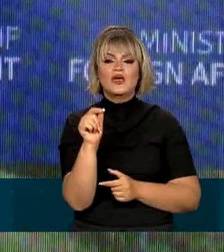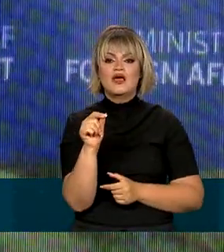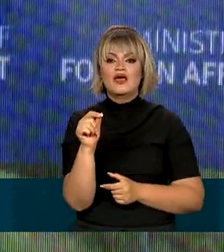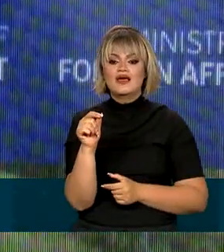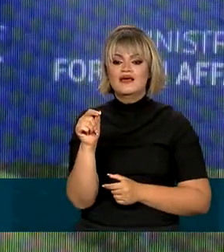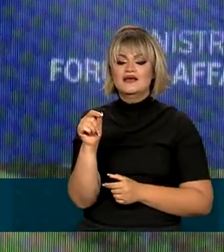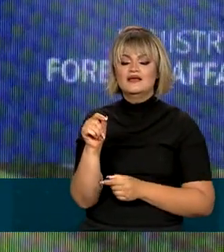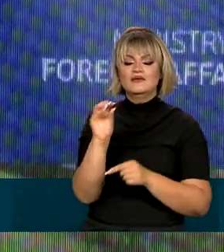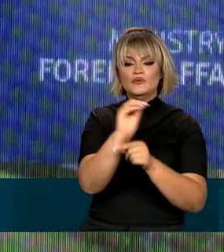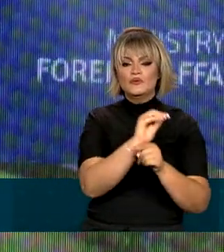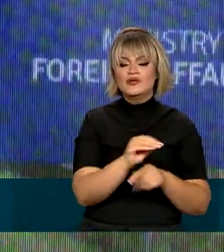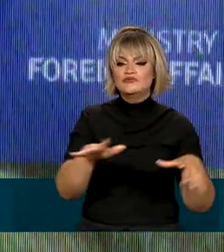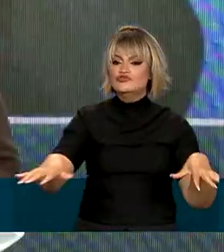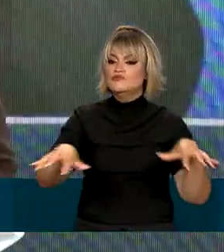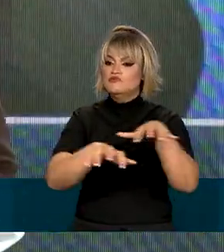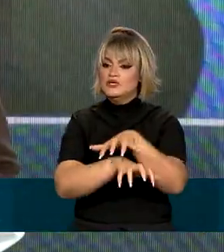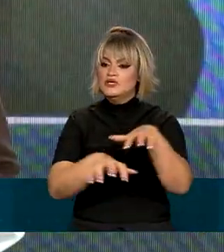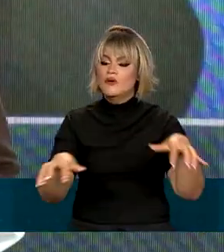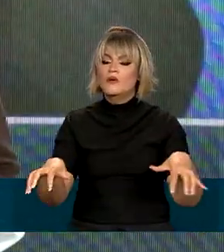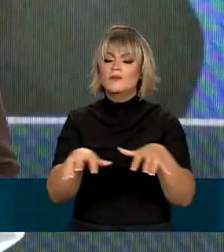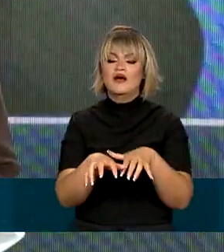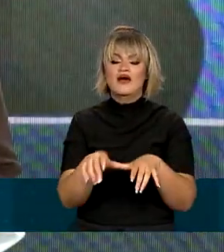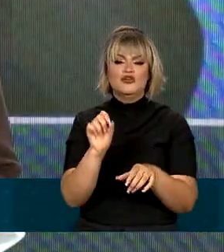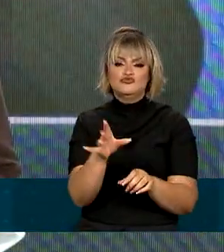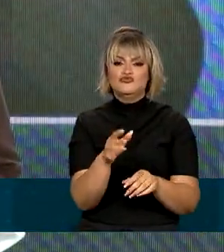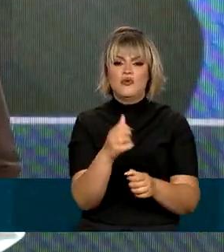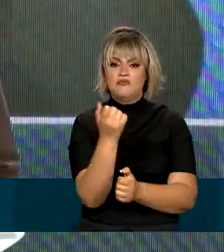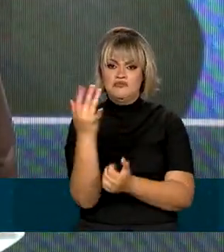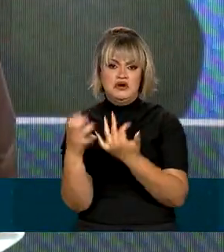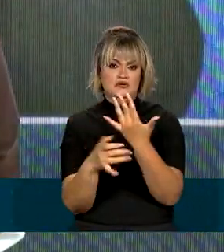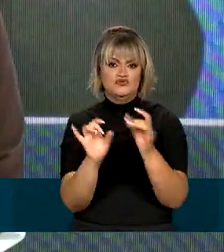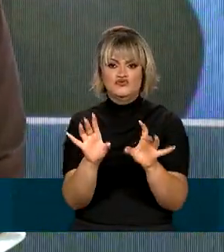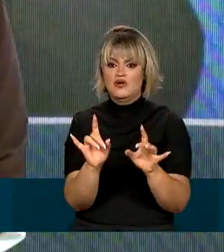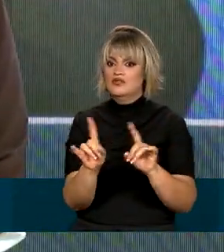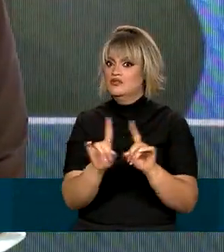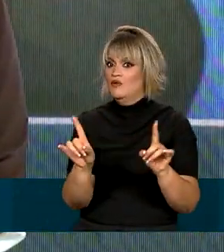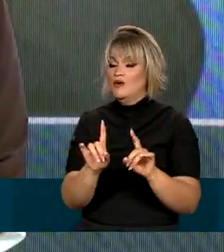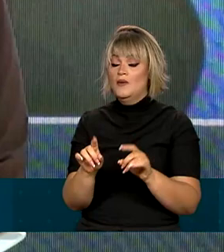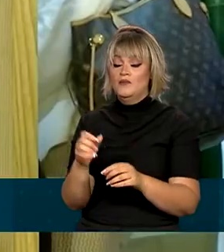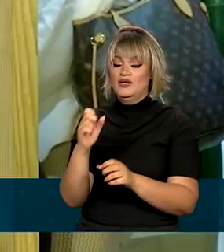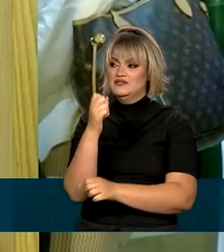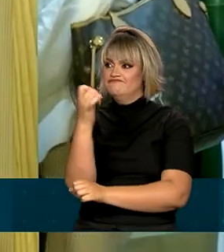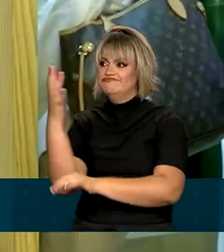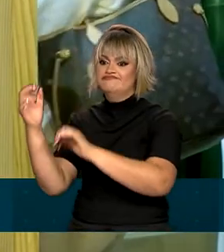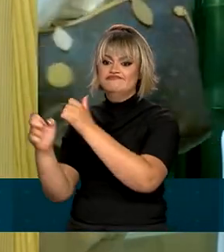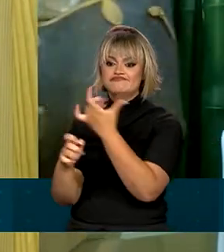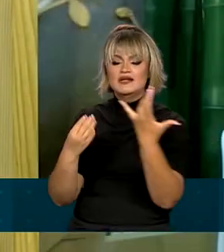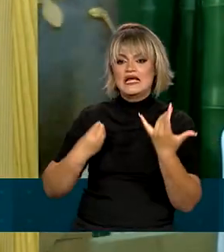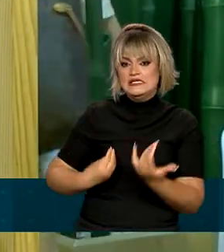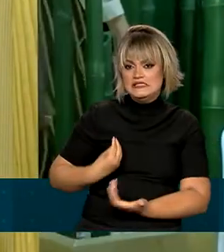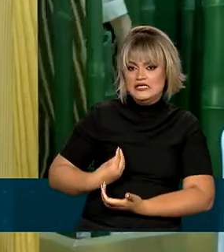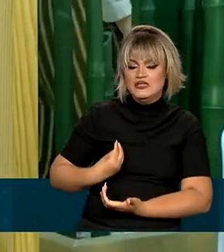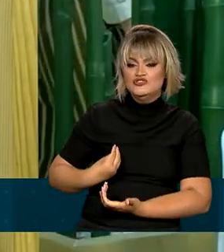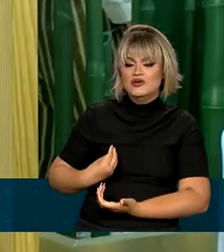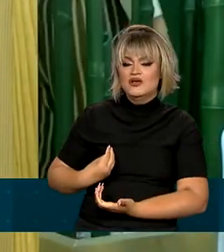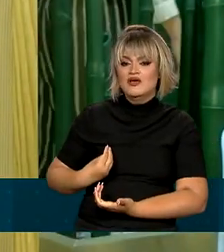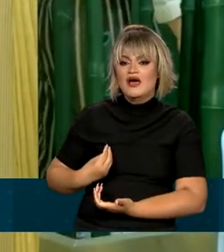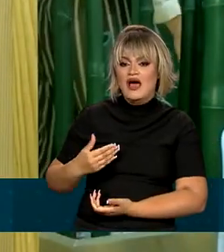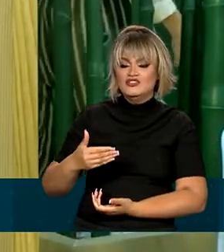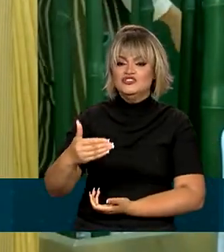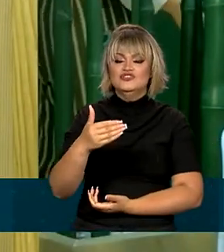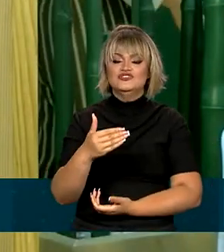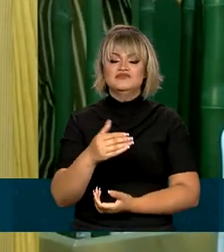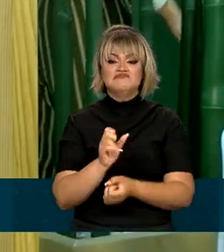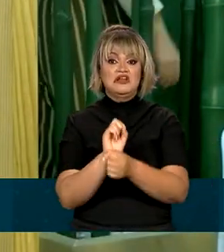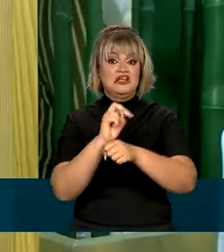recuperação de biomas vai além da questão ambiental, já que replantar florestas nativas pode representar mais